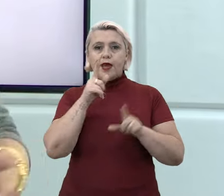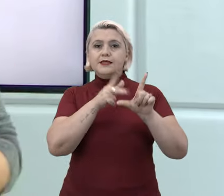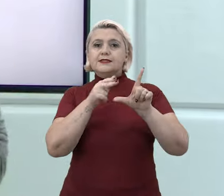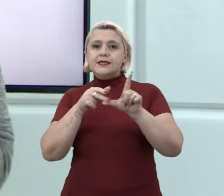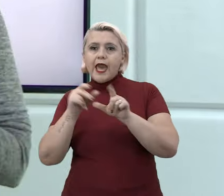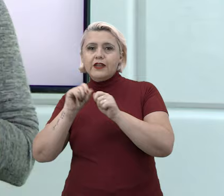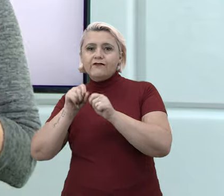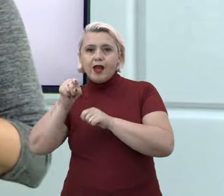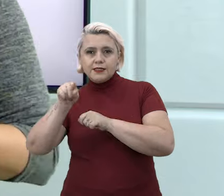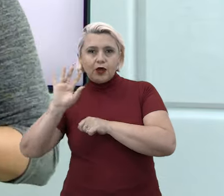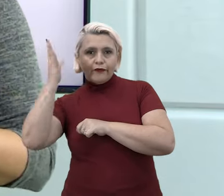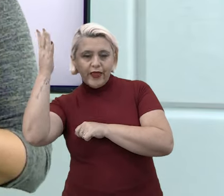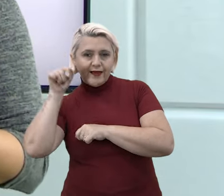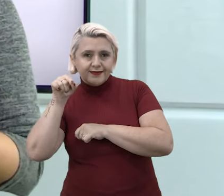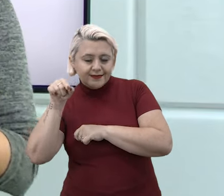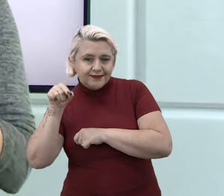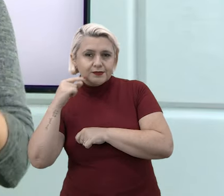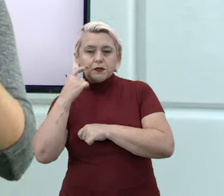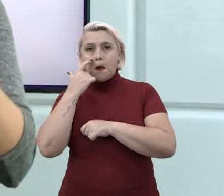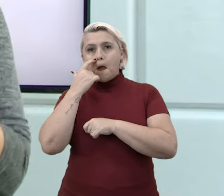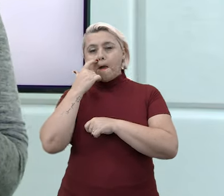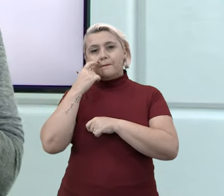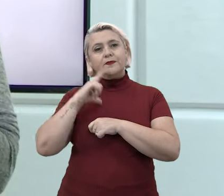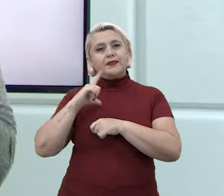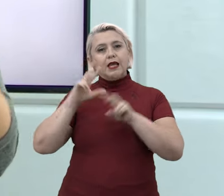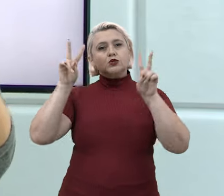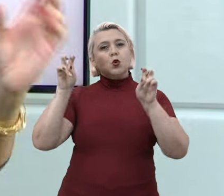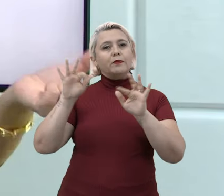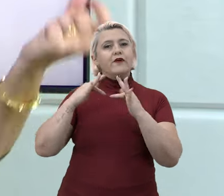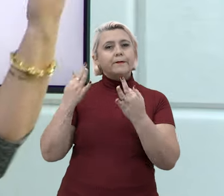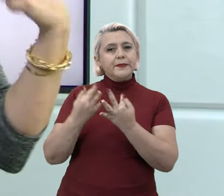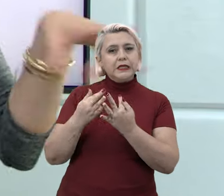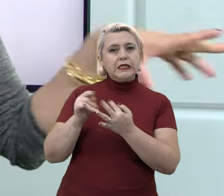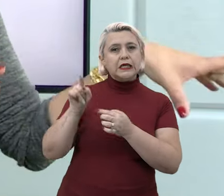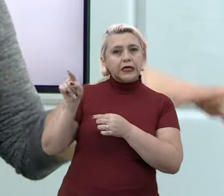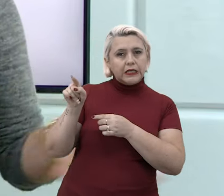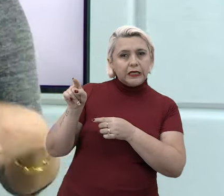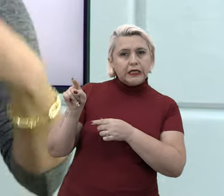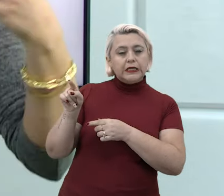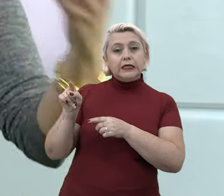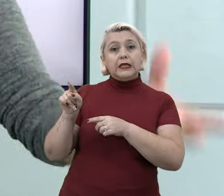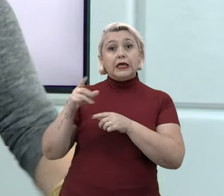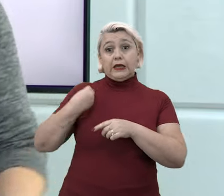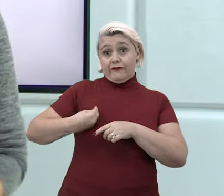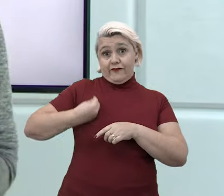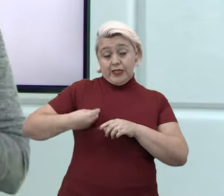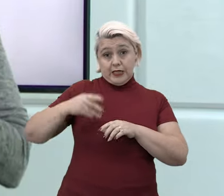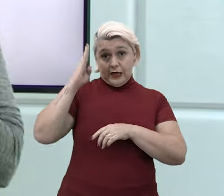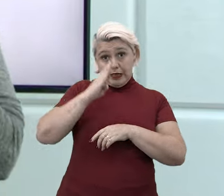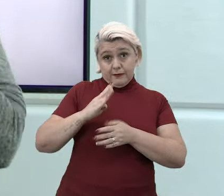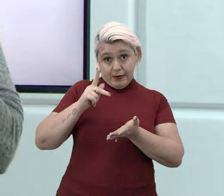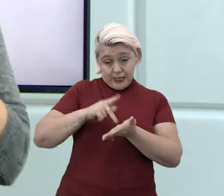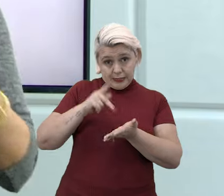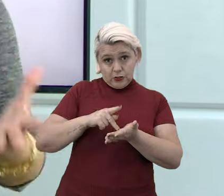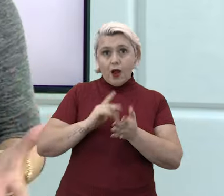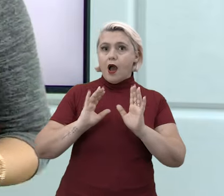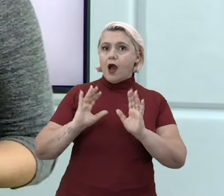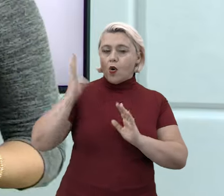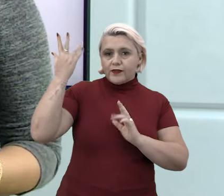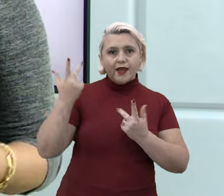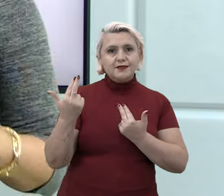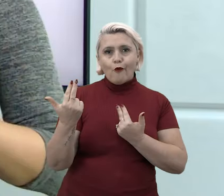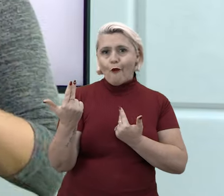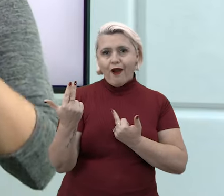situação envolvendo a família de fulano. Na realidade brasileira, isso acontece com muita